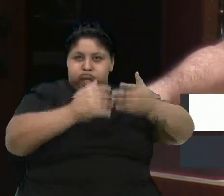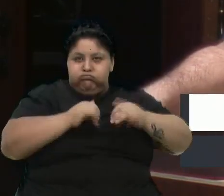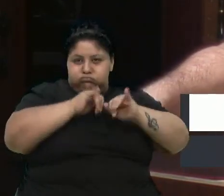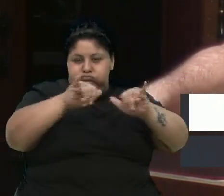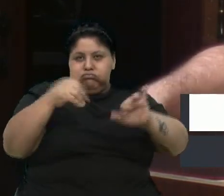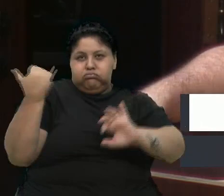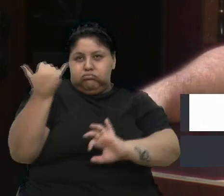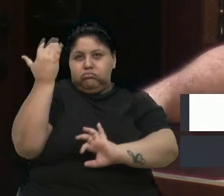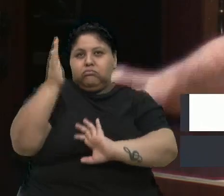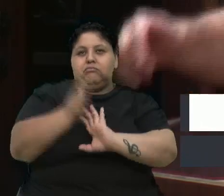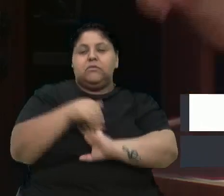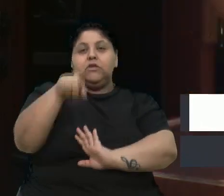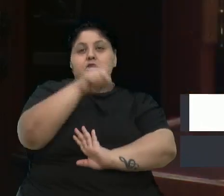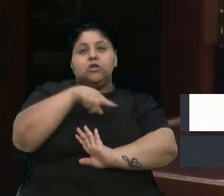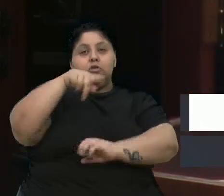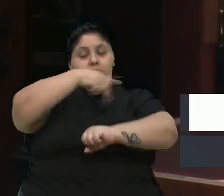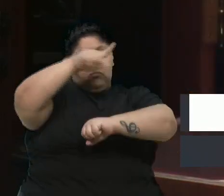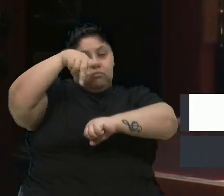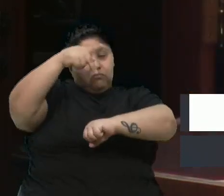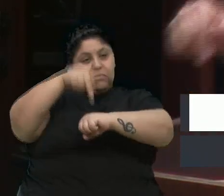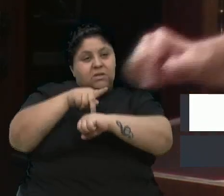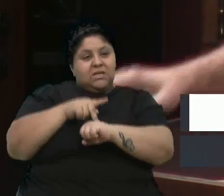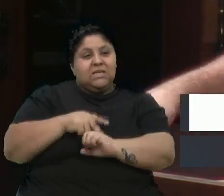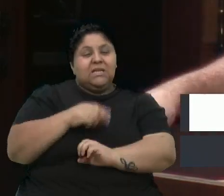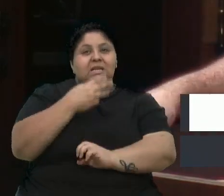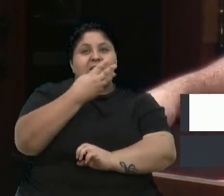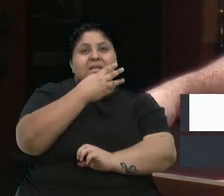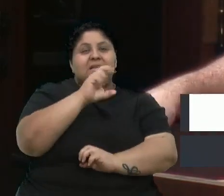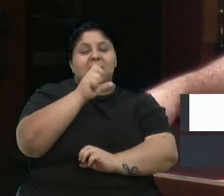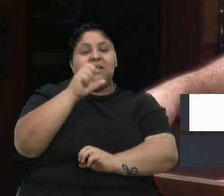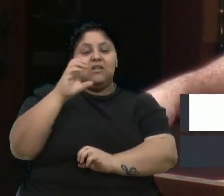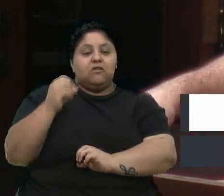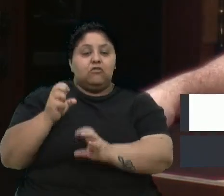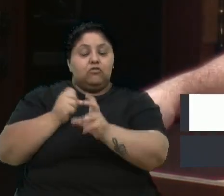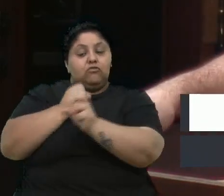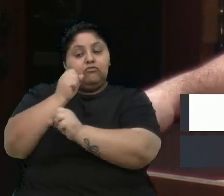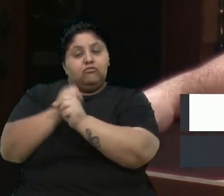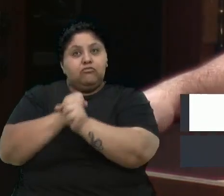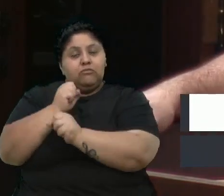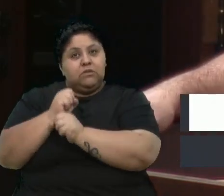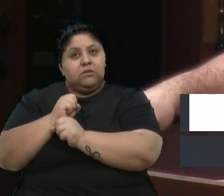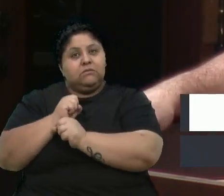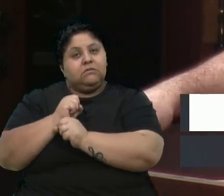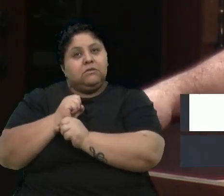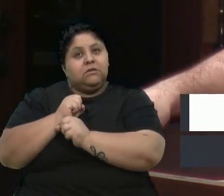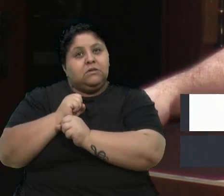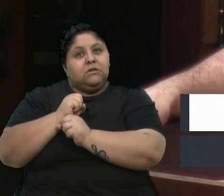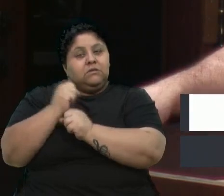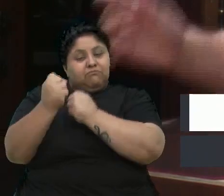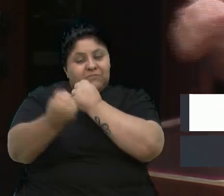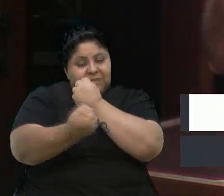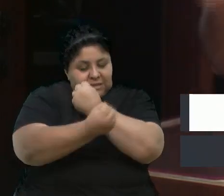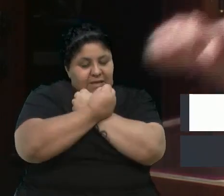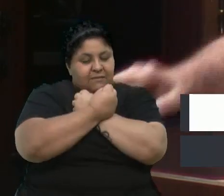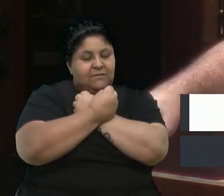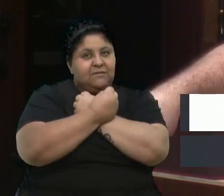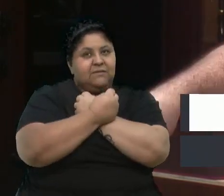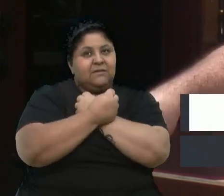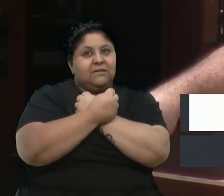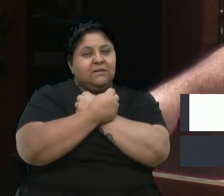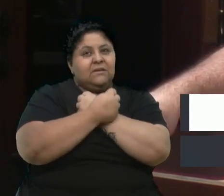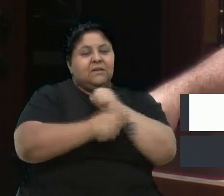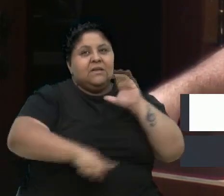O nosso país passou por 380 anos de escravidão. E a Lei Áurea foi